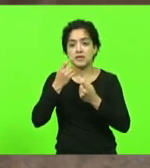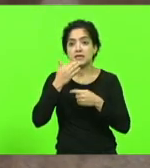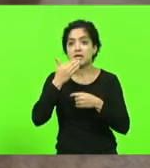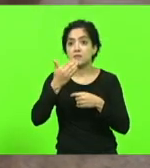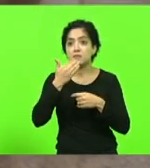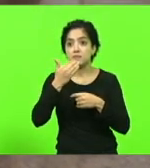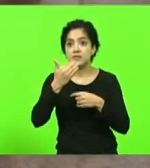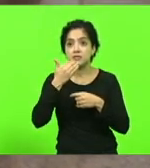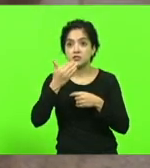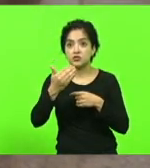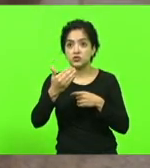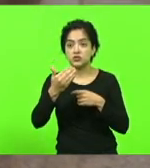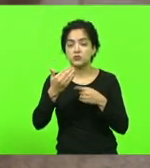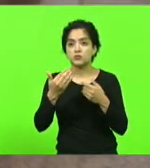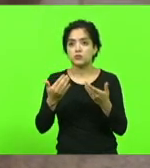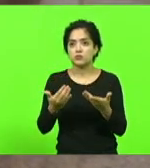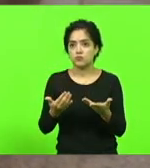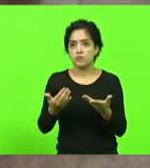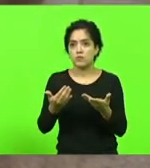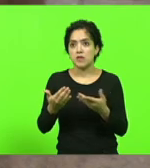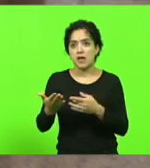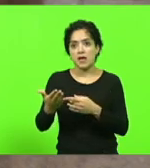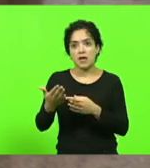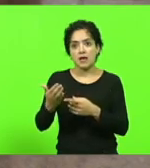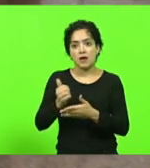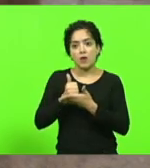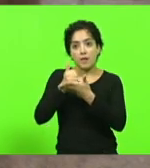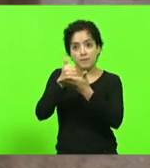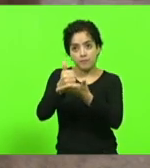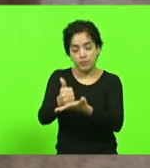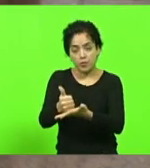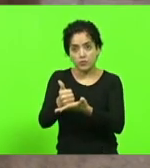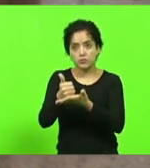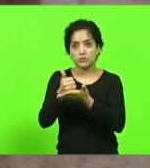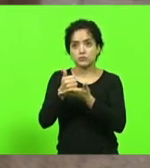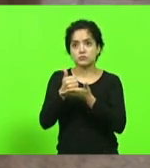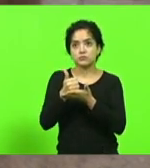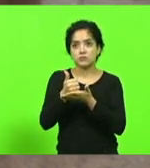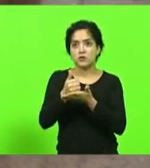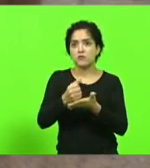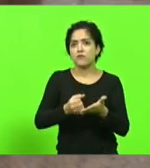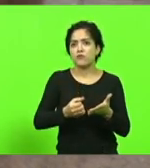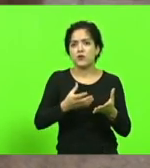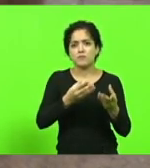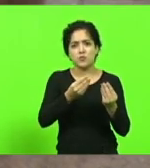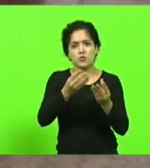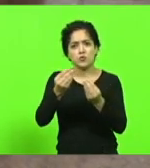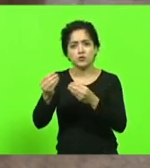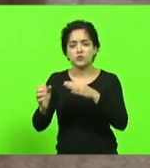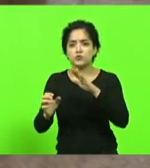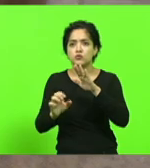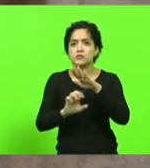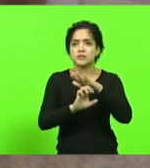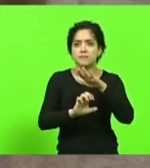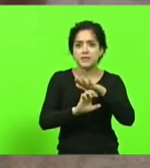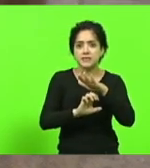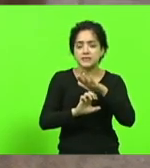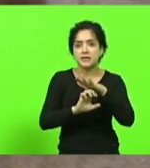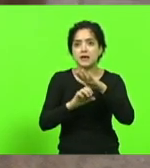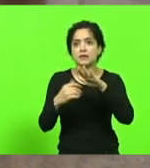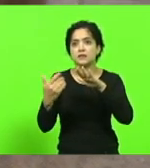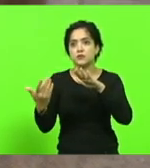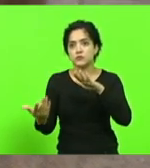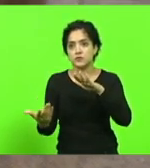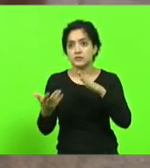o auxílio naquele momento foram inúmeros empresários que queriam que as suas